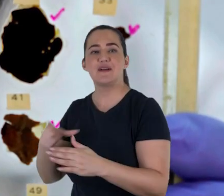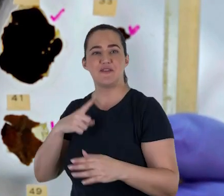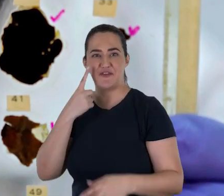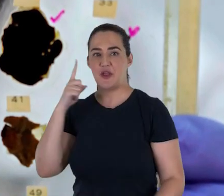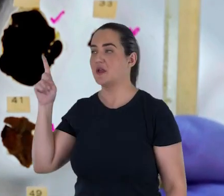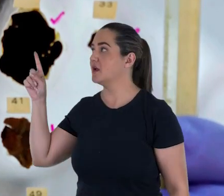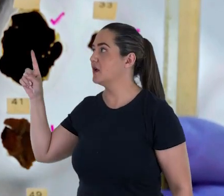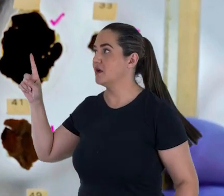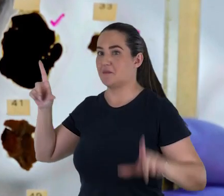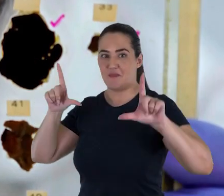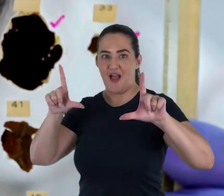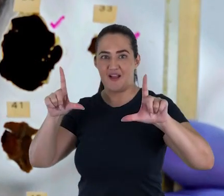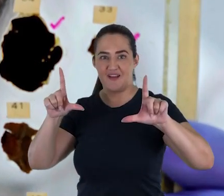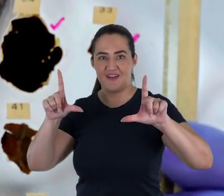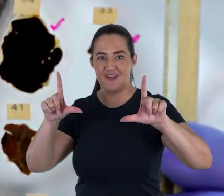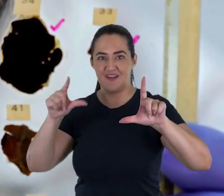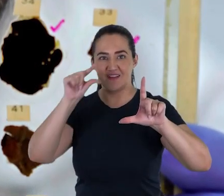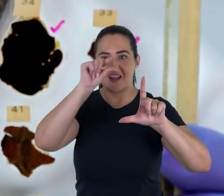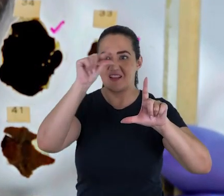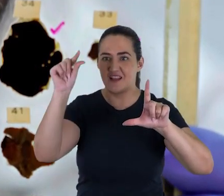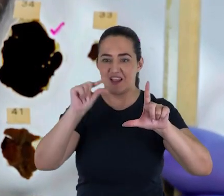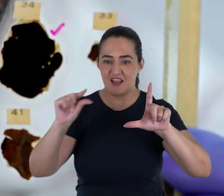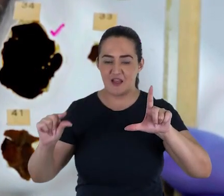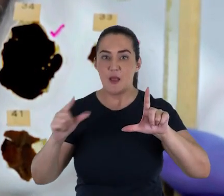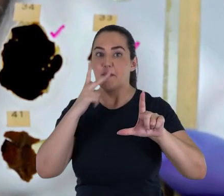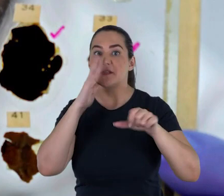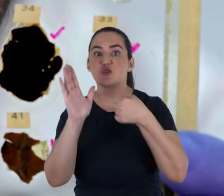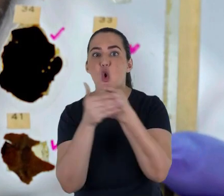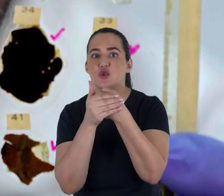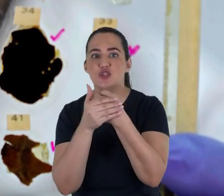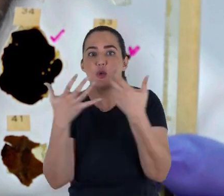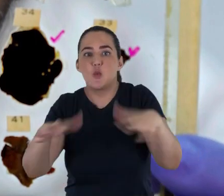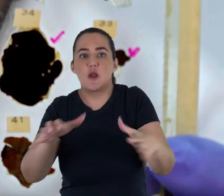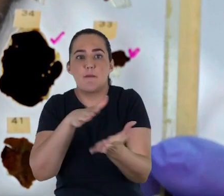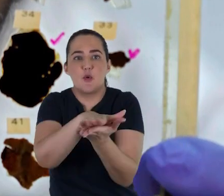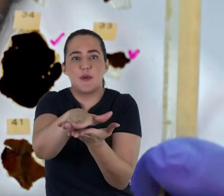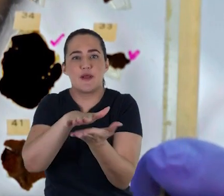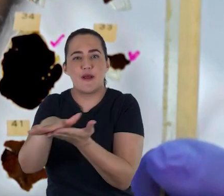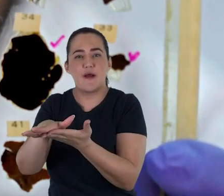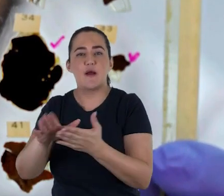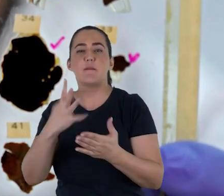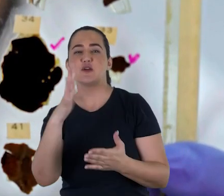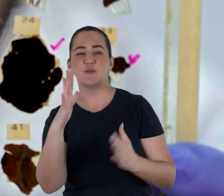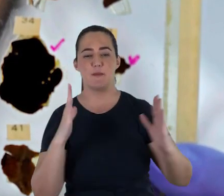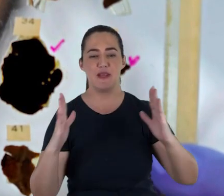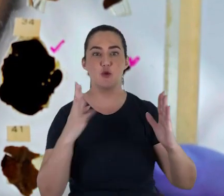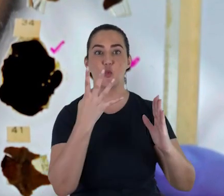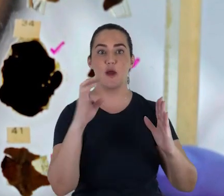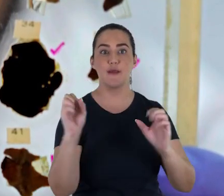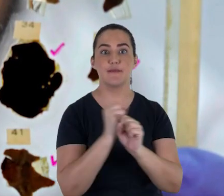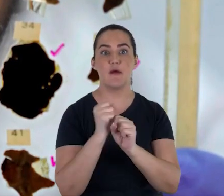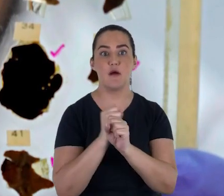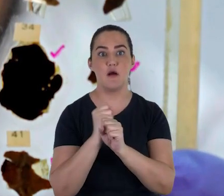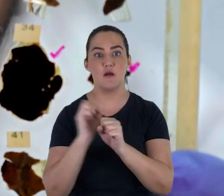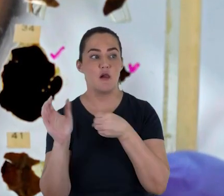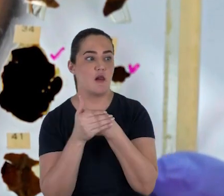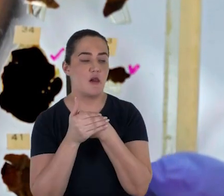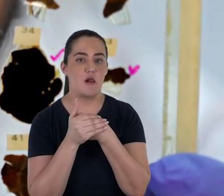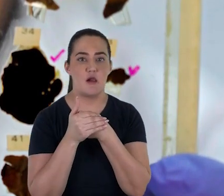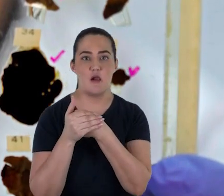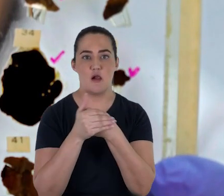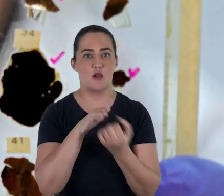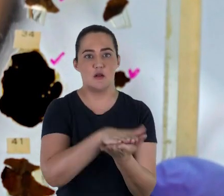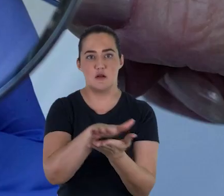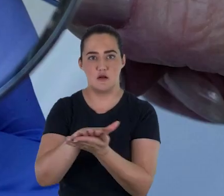placas, placas fotográficas, que estavam escondidas por cerca de 40 anos do escrutínio dos